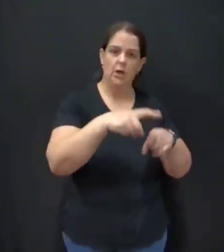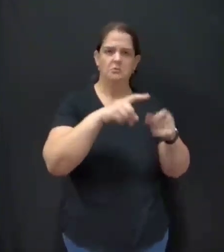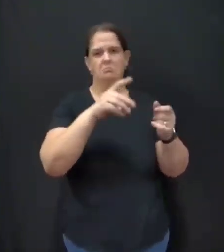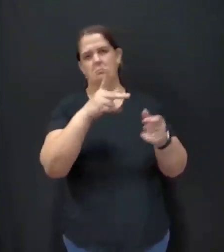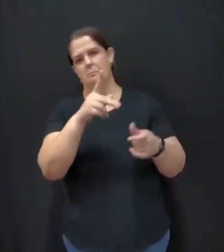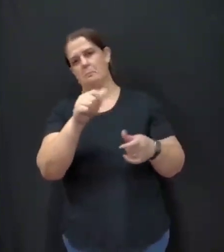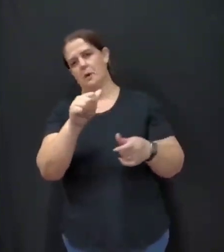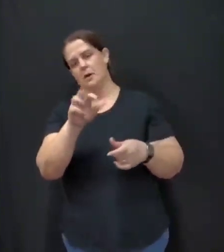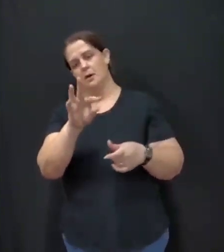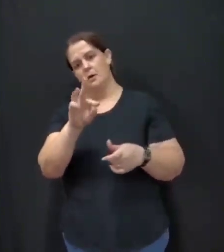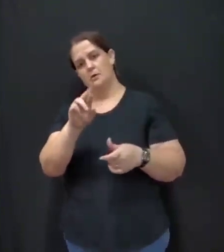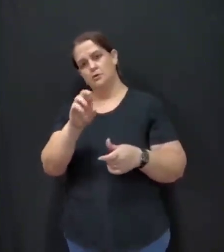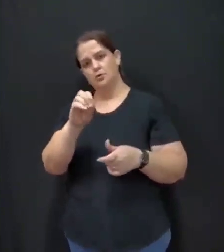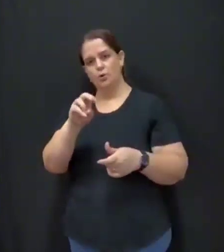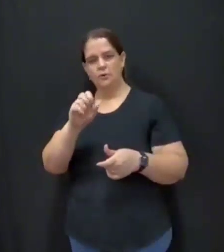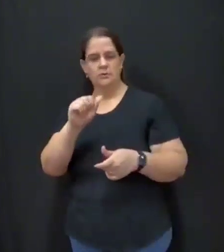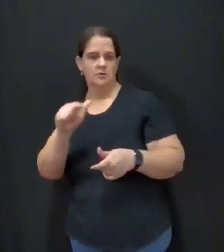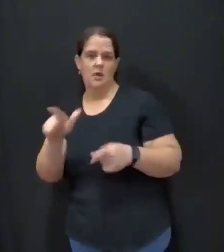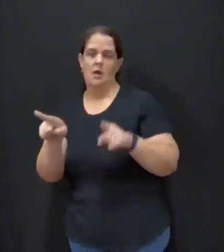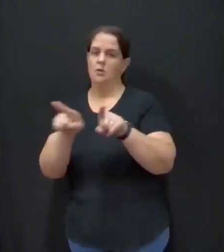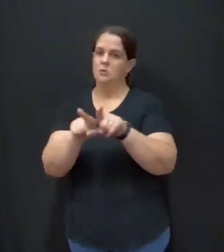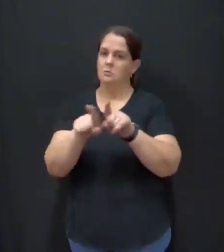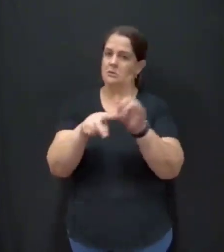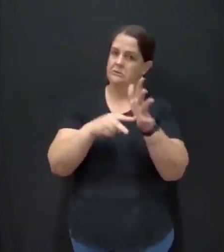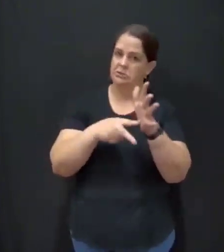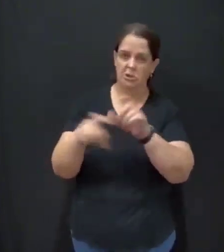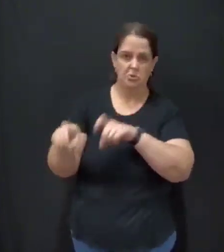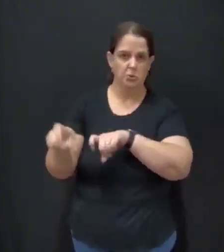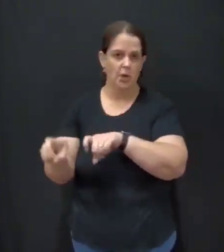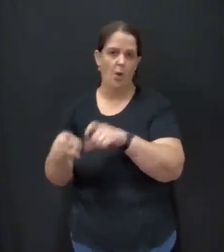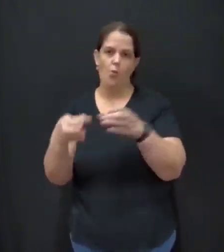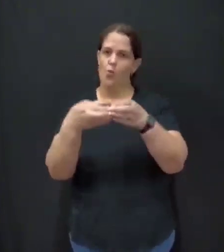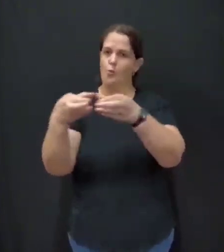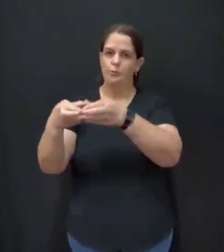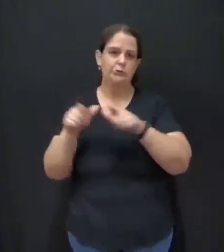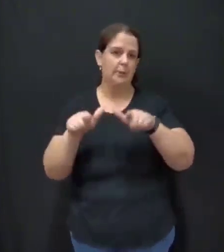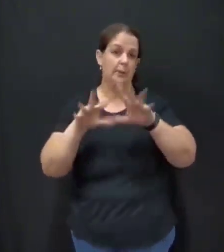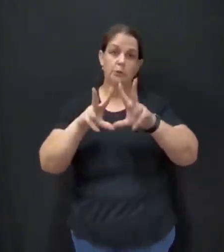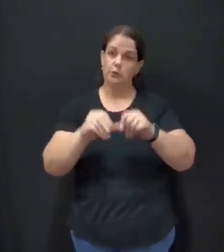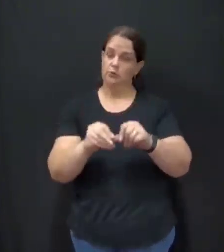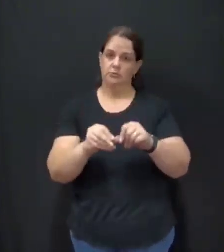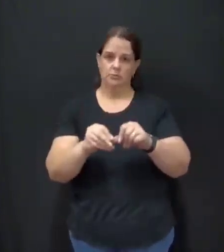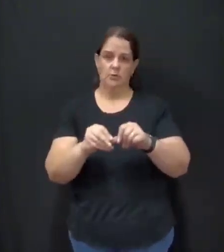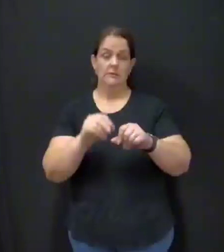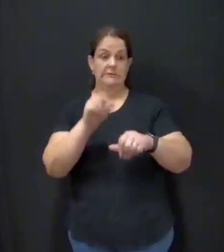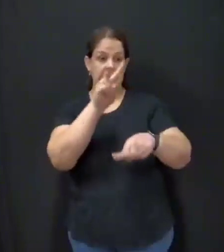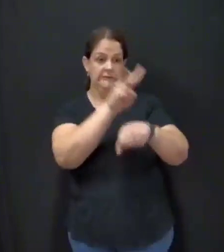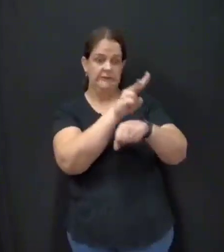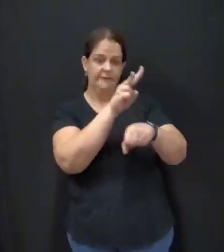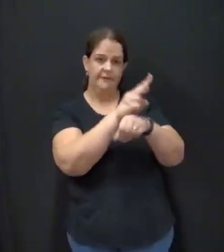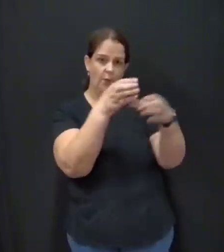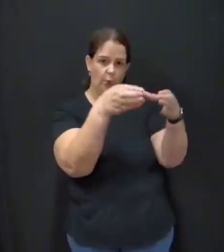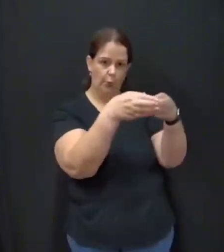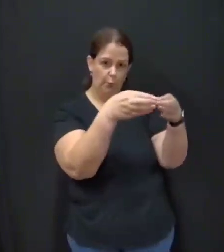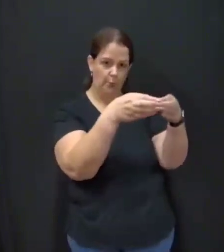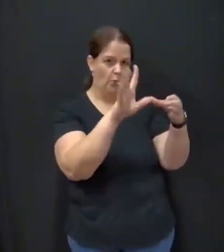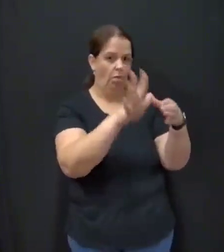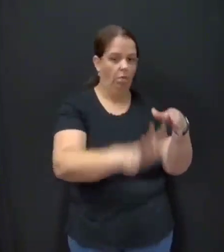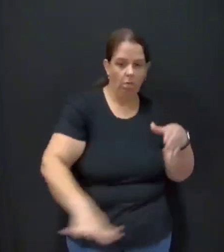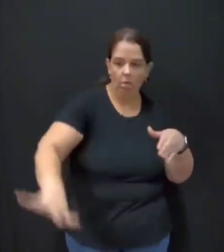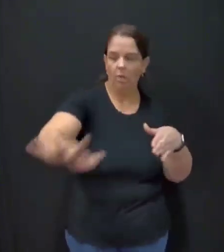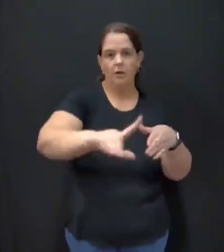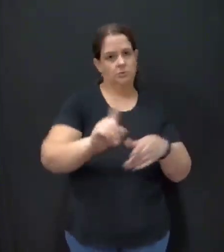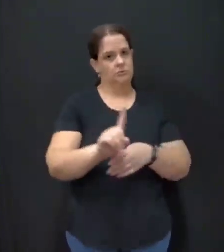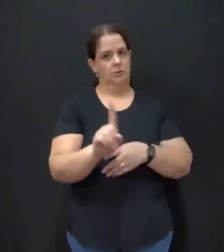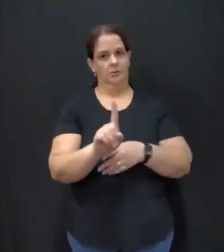sindicato rural, sindicato de todas as classes. Então, quando se fala em defender uma classe, não generalize. Não